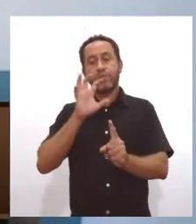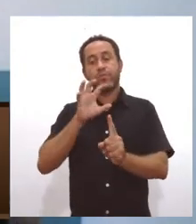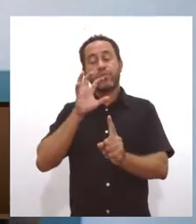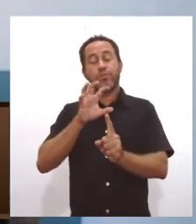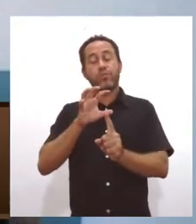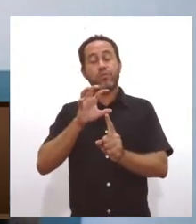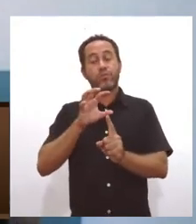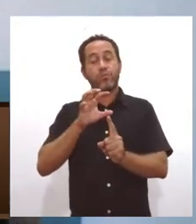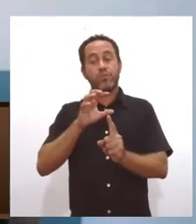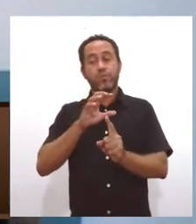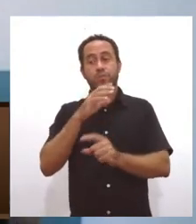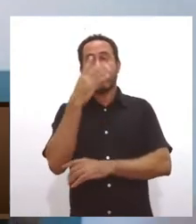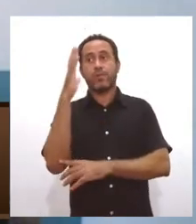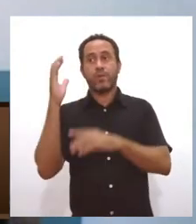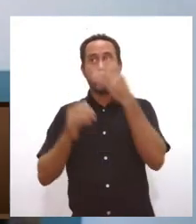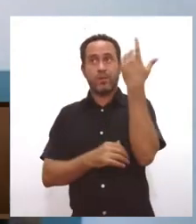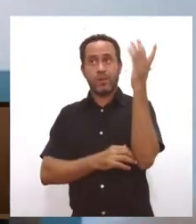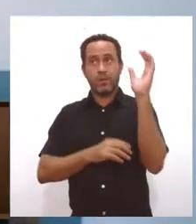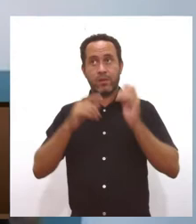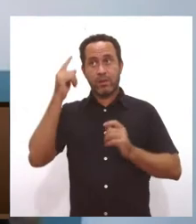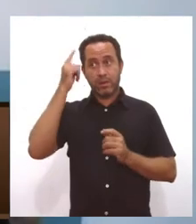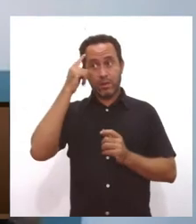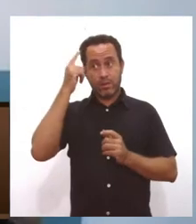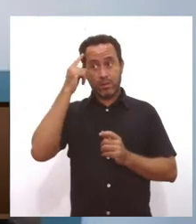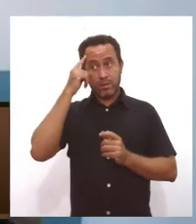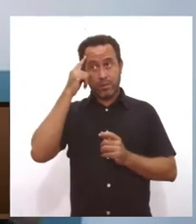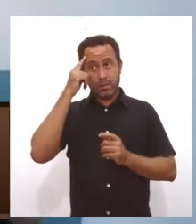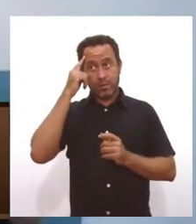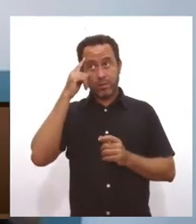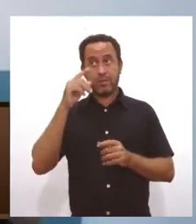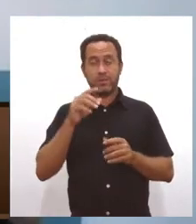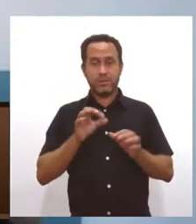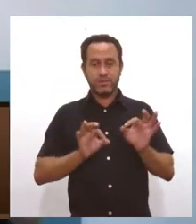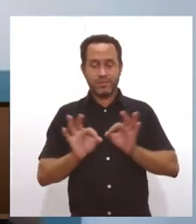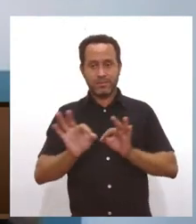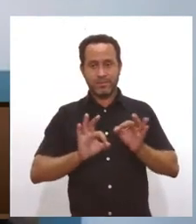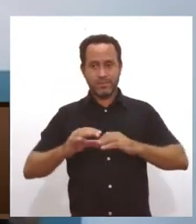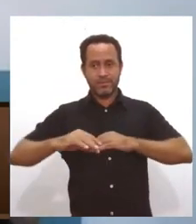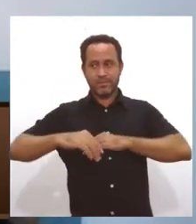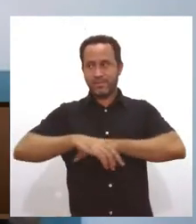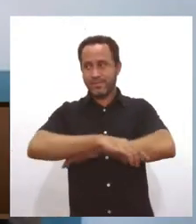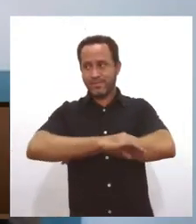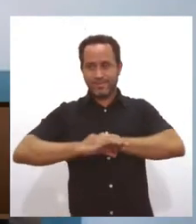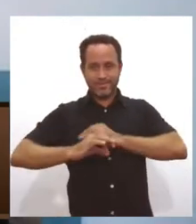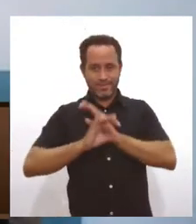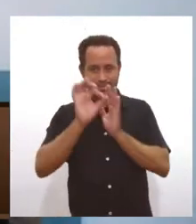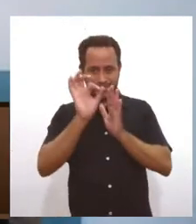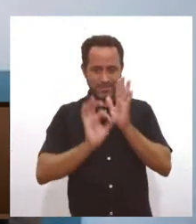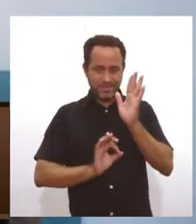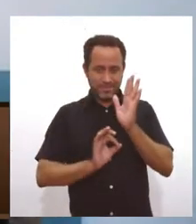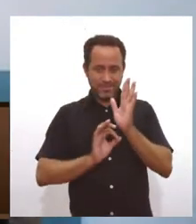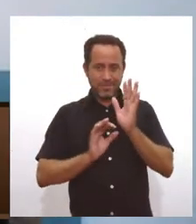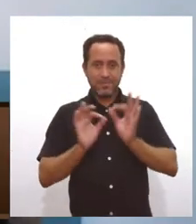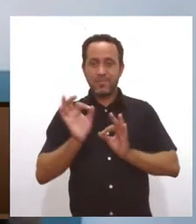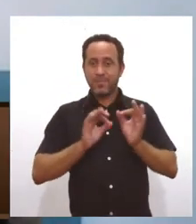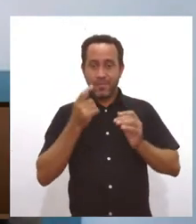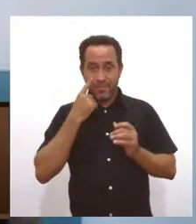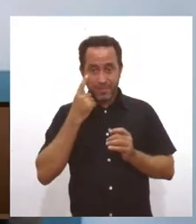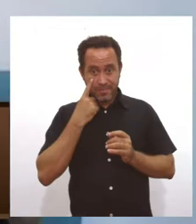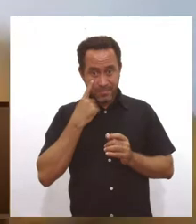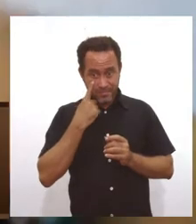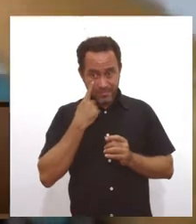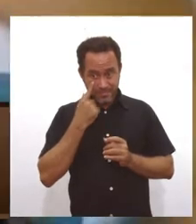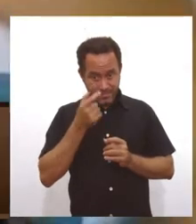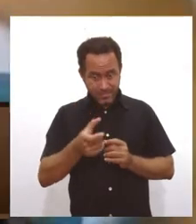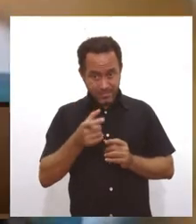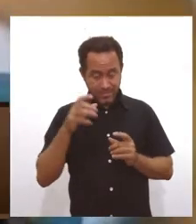aquele ambiente. Existem algumas medidas mitigatórias, né? Algumas medidas compensatórias, mas que, a grosso modo, a gente enxerga, sim, que